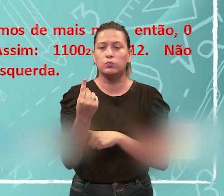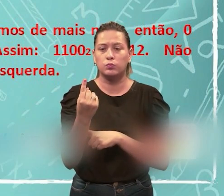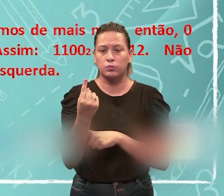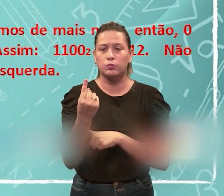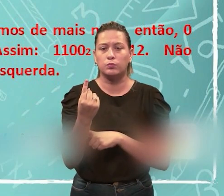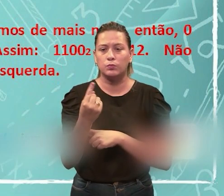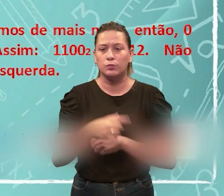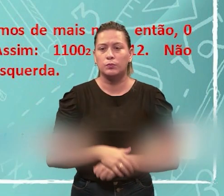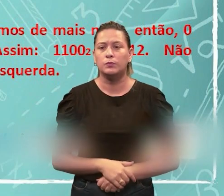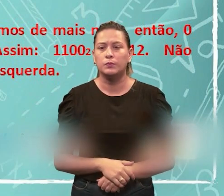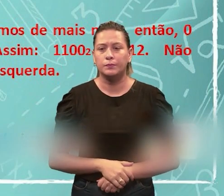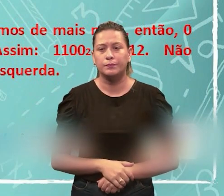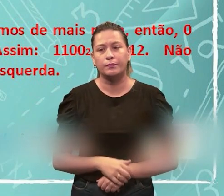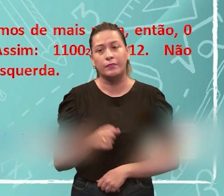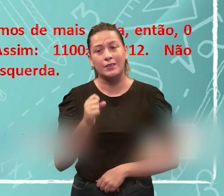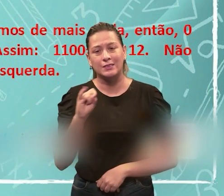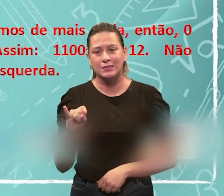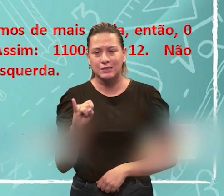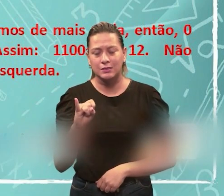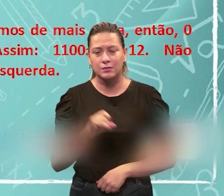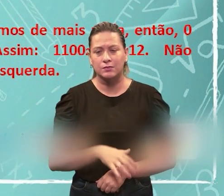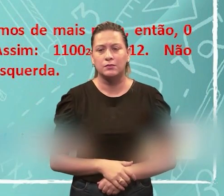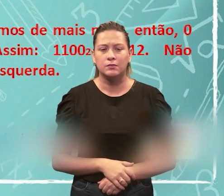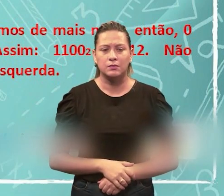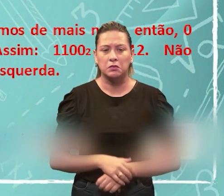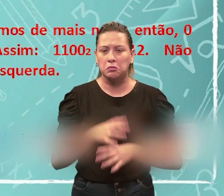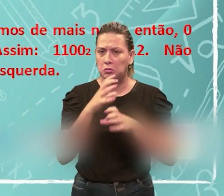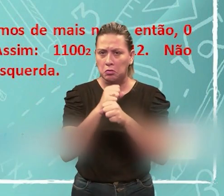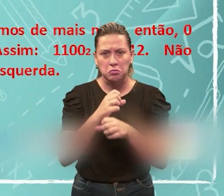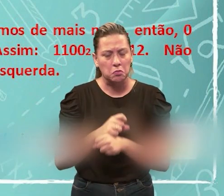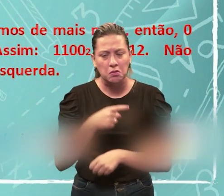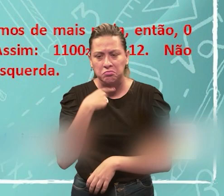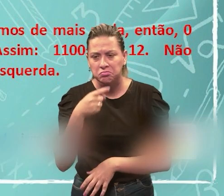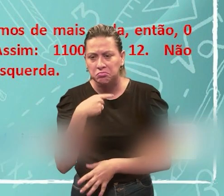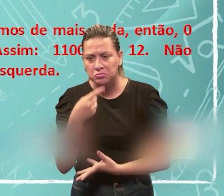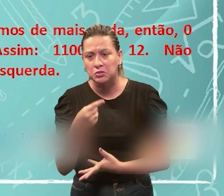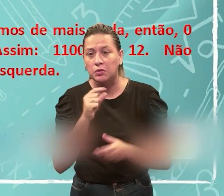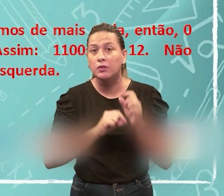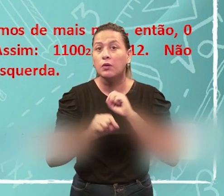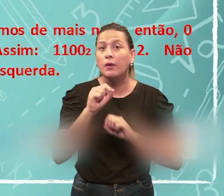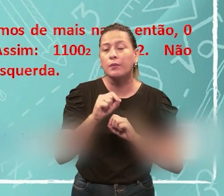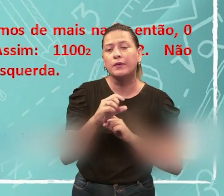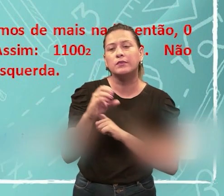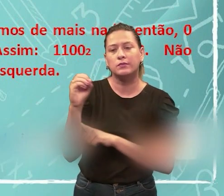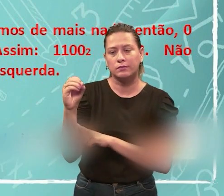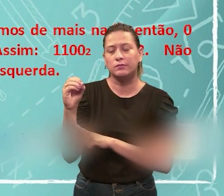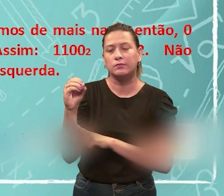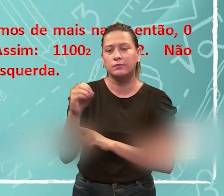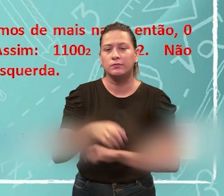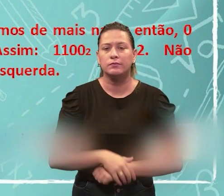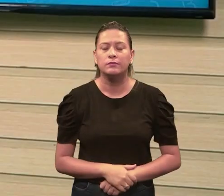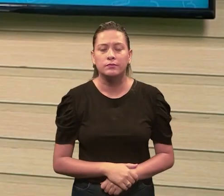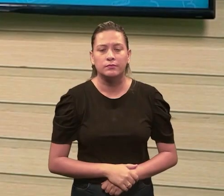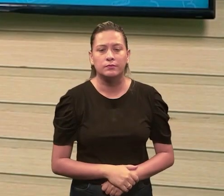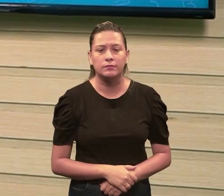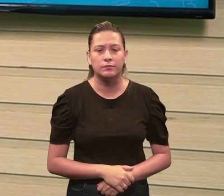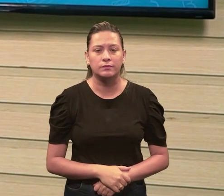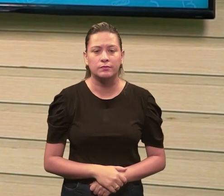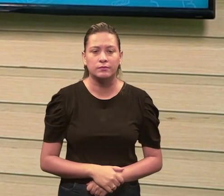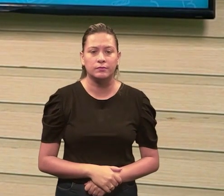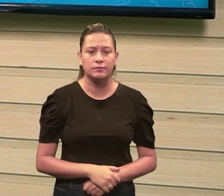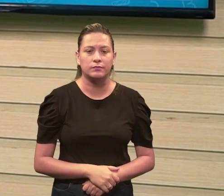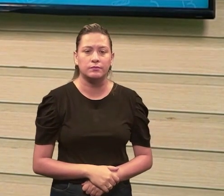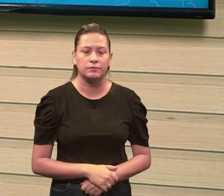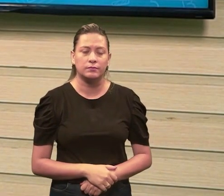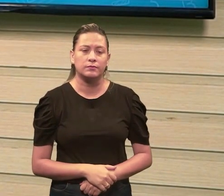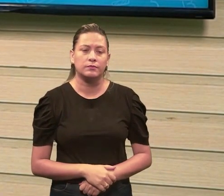ele, e se não der para fazer a somatória, é zero. Então, como é que é? geralmente aqui